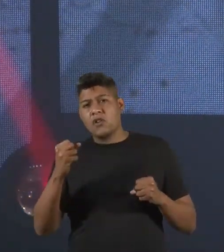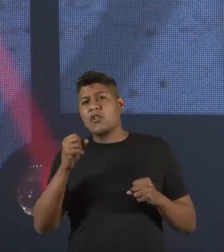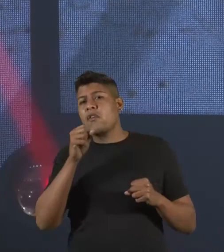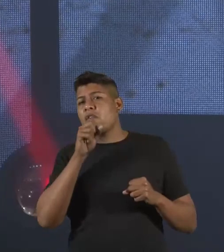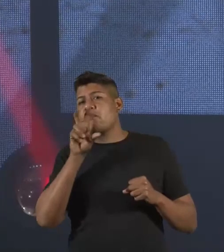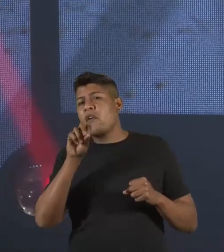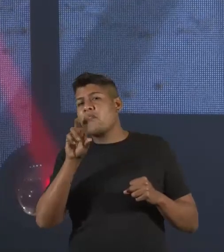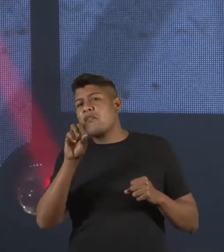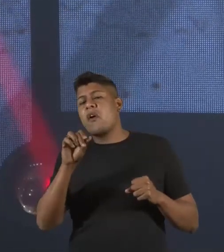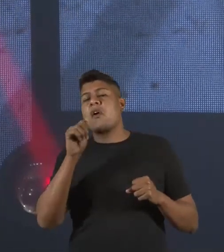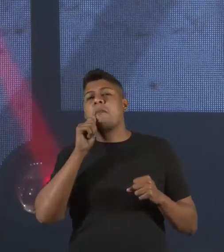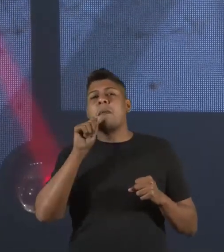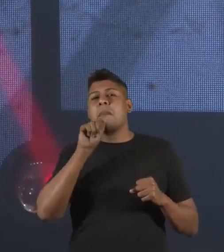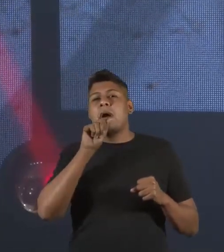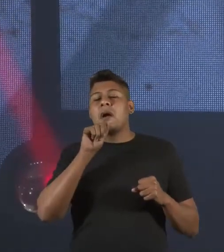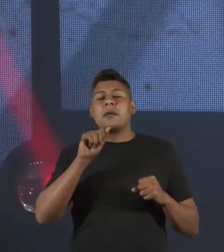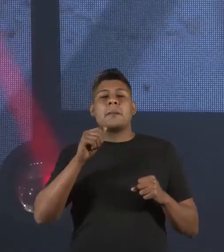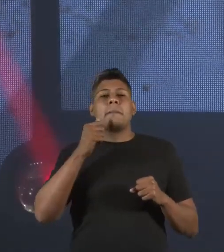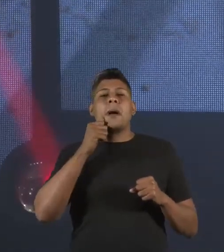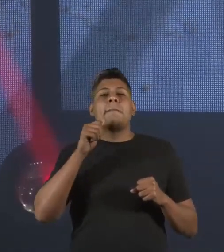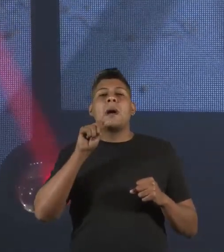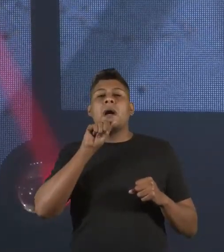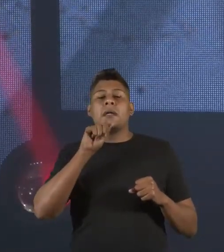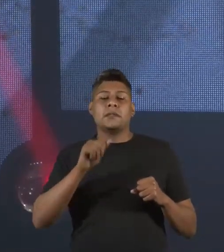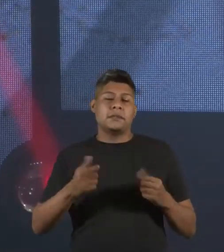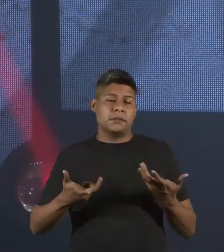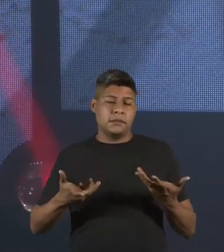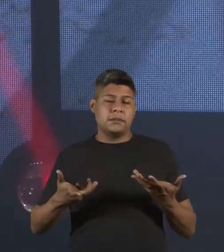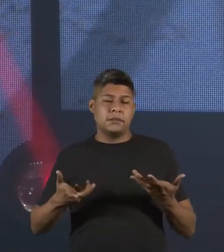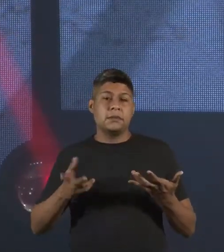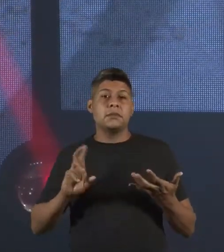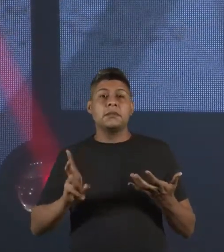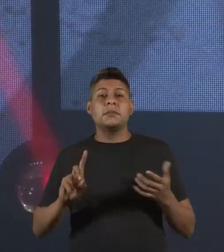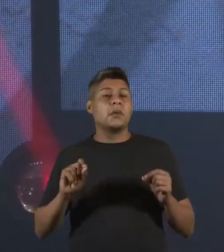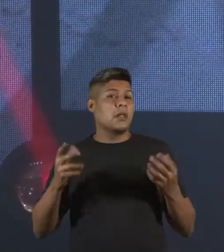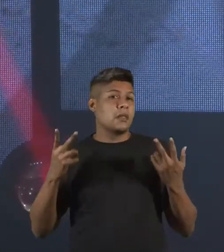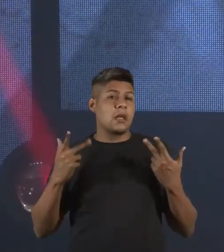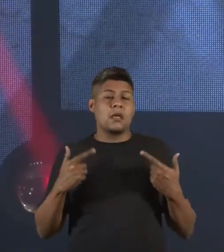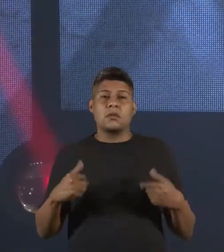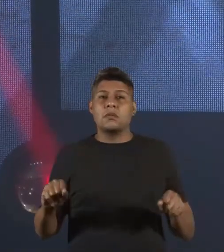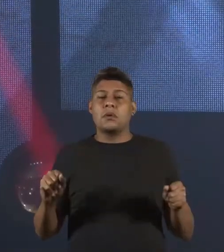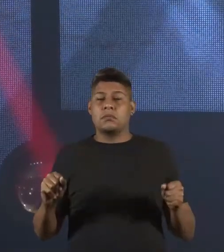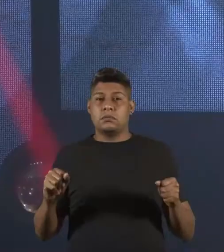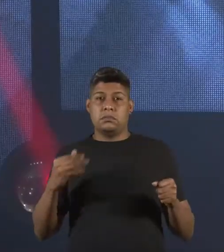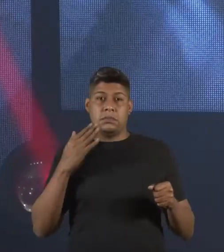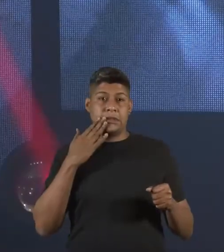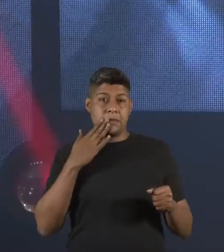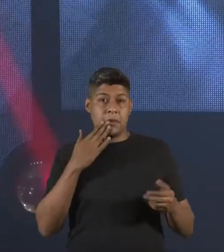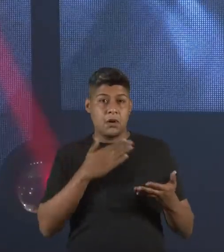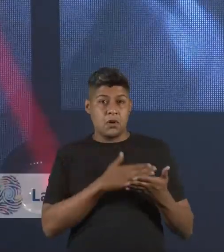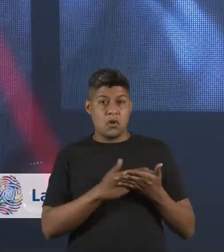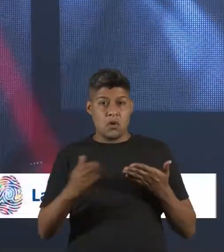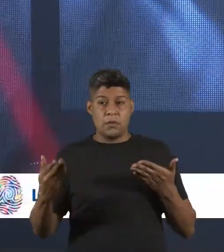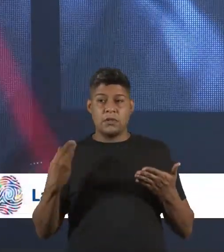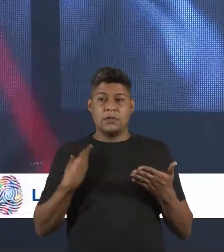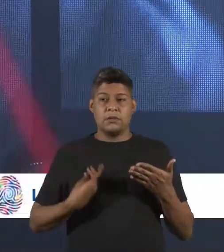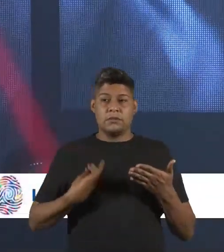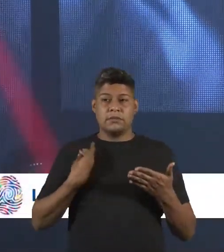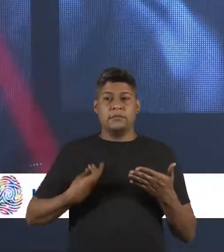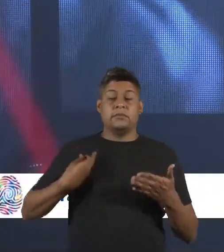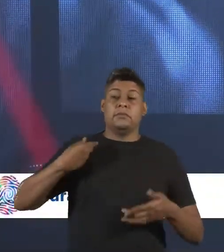minha mãe, minha irmã. Então, para mim, sempre foi natural. Agora, quando eu comecei minha carreira